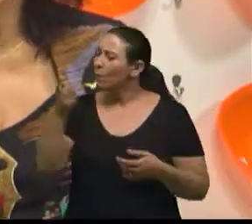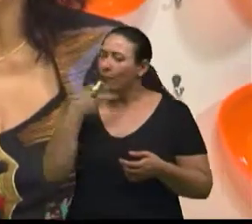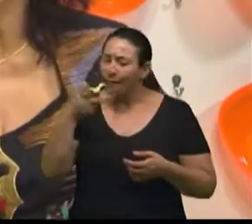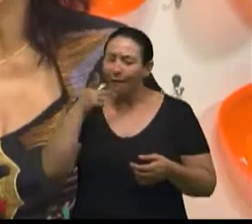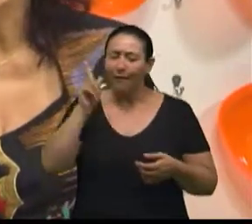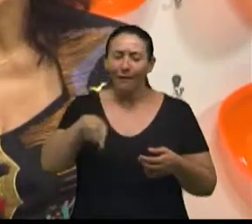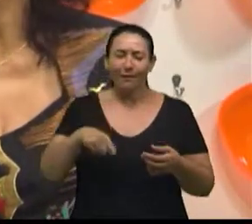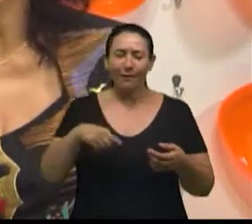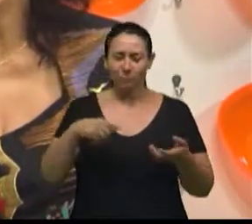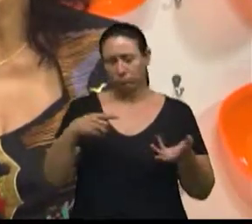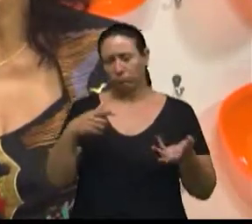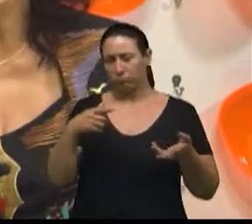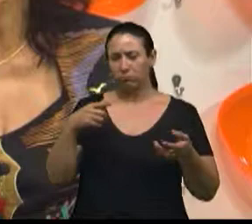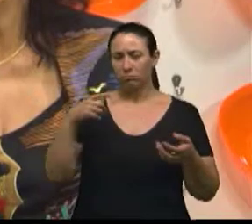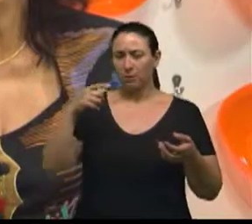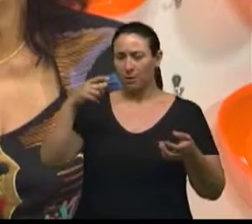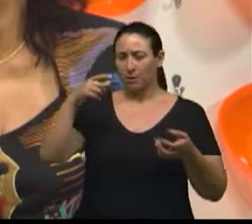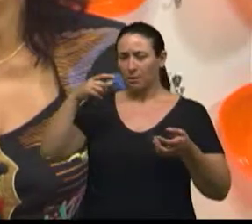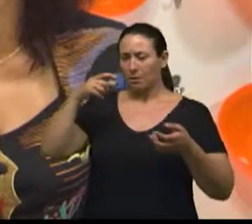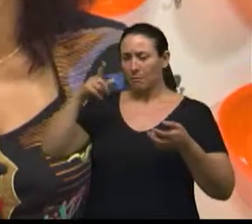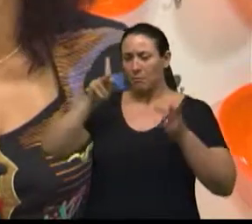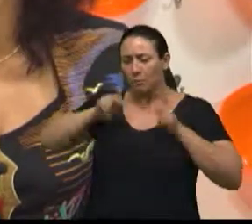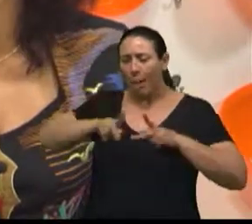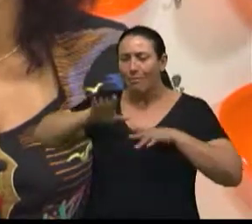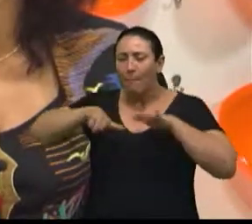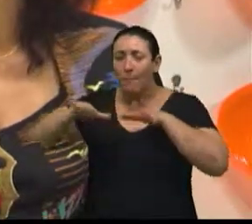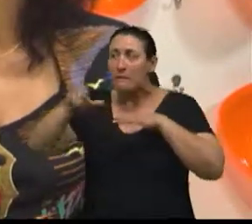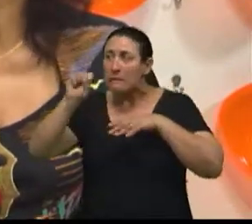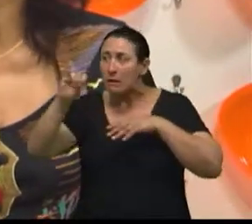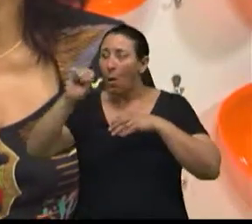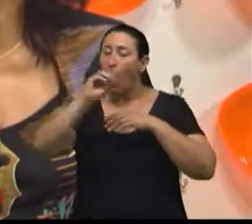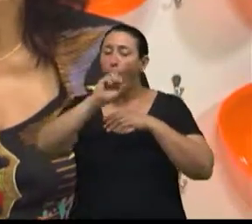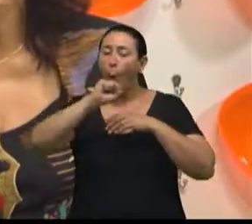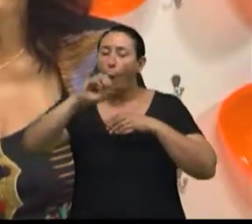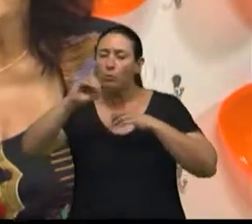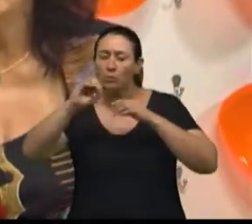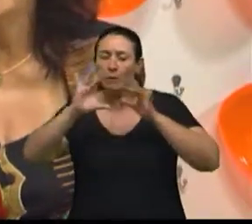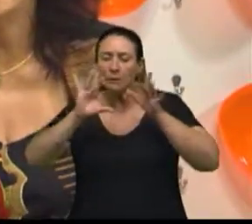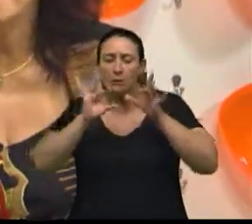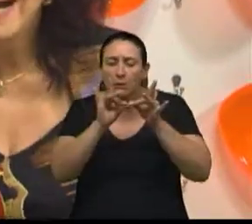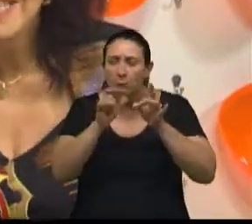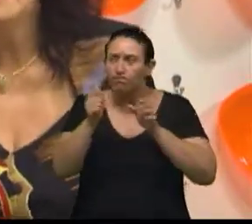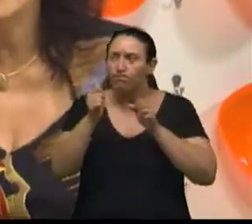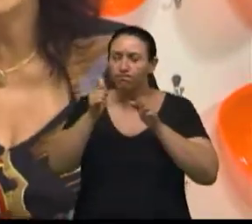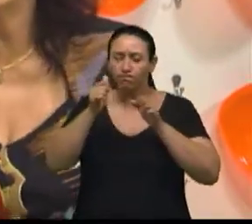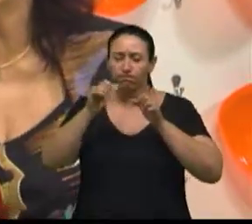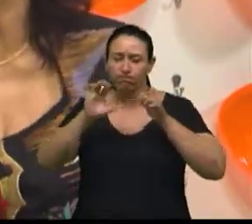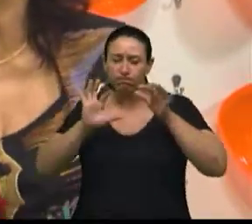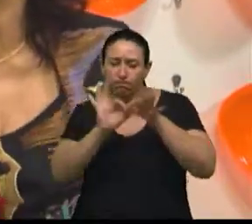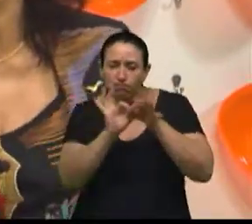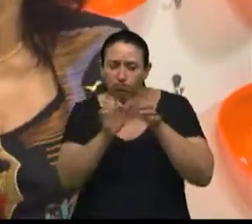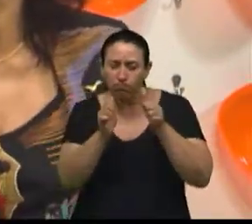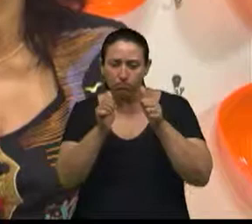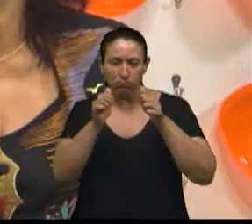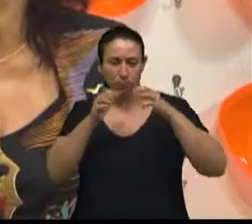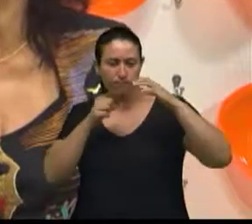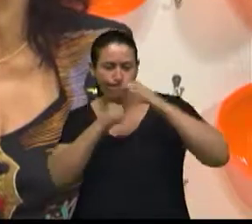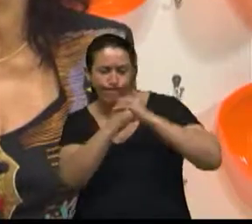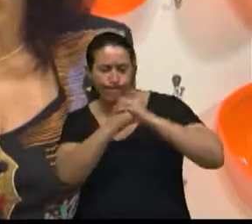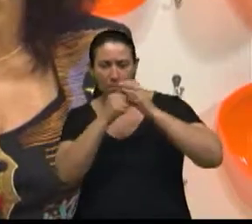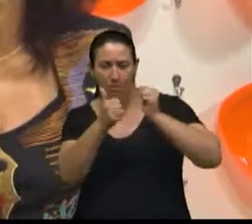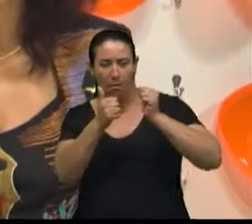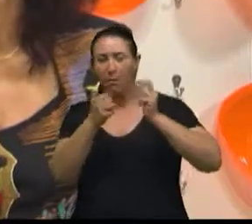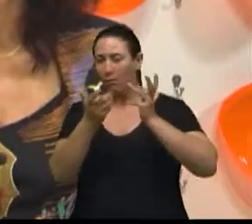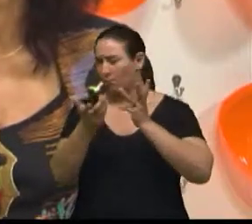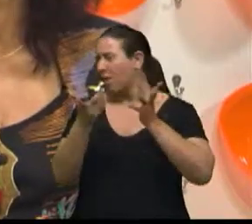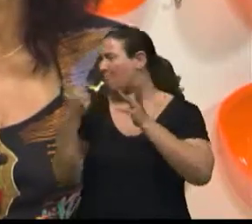da fixação, isso também depende de pessoa para pessoa, e o movimento que mais me interessou foi a gente explicar mais